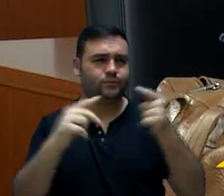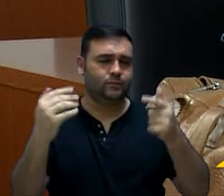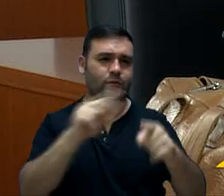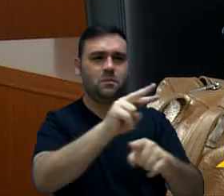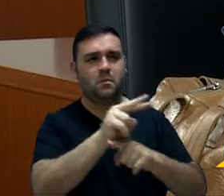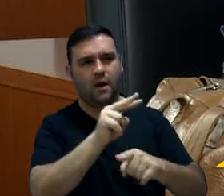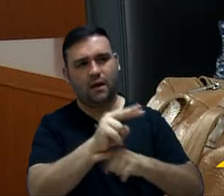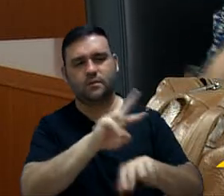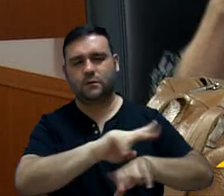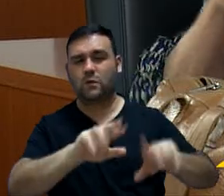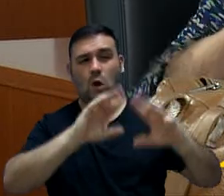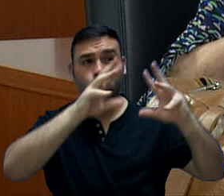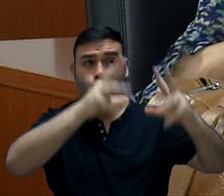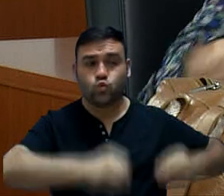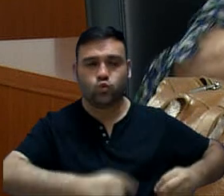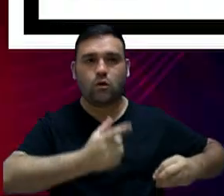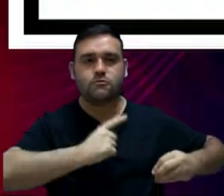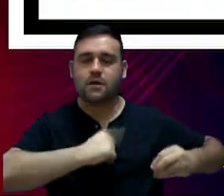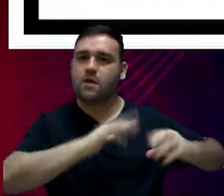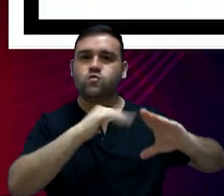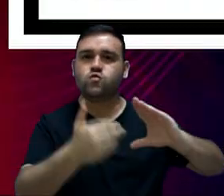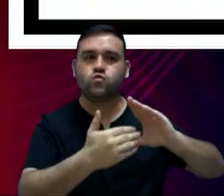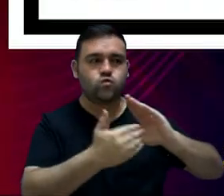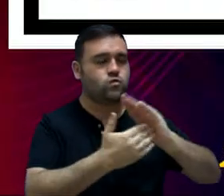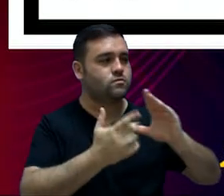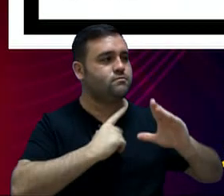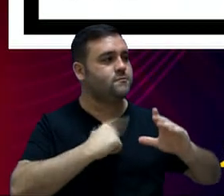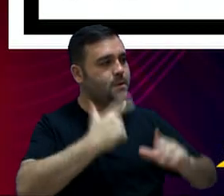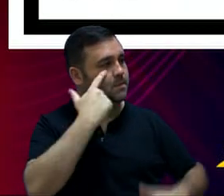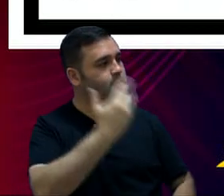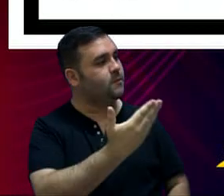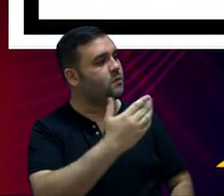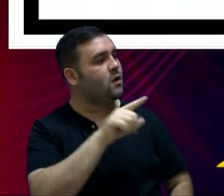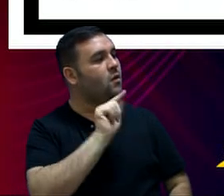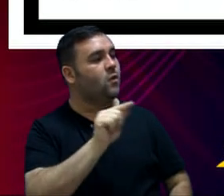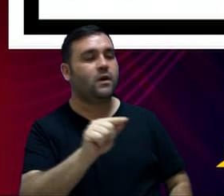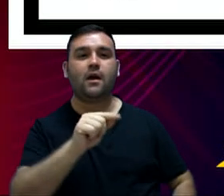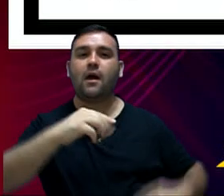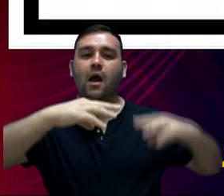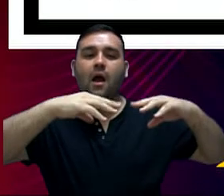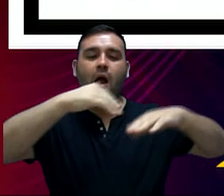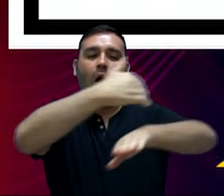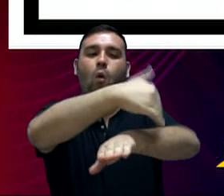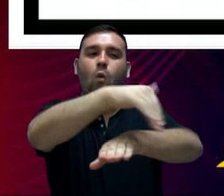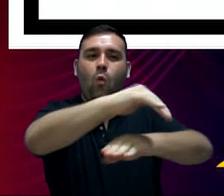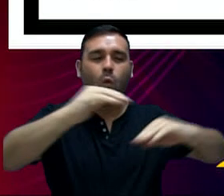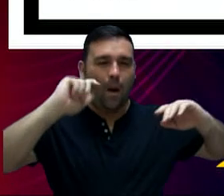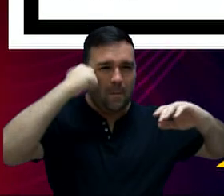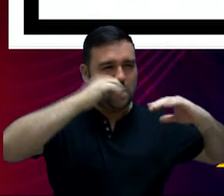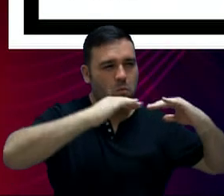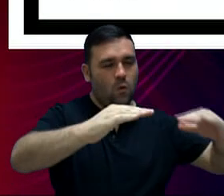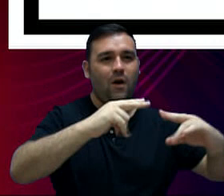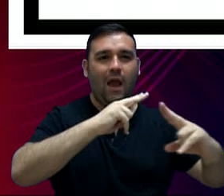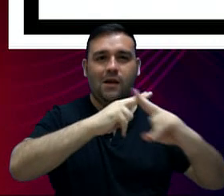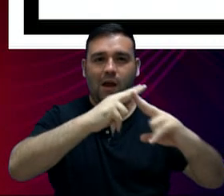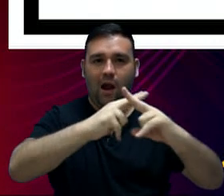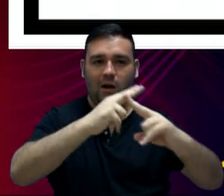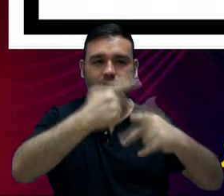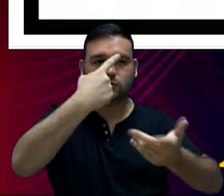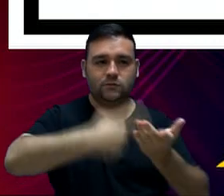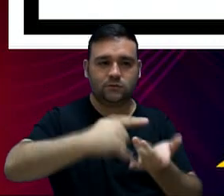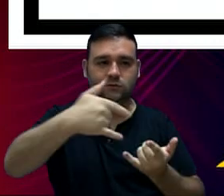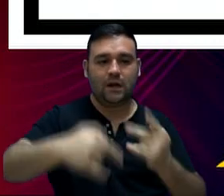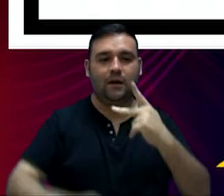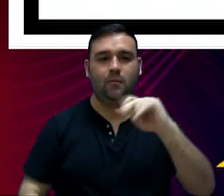Bancos, empréstimos e outras. Todos eles, todas as operações estão aqui. Quais são eles? Pavimentação de vias urbanas, um contrato com a Caixa Econômica Federal,